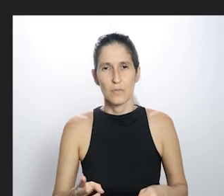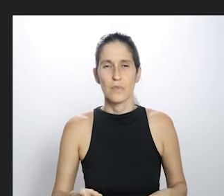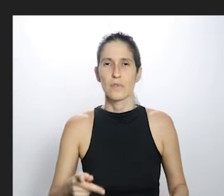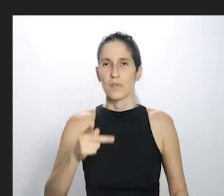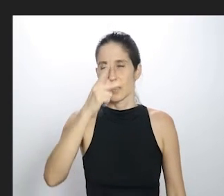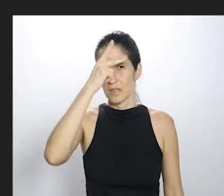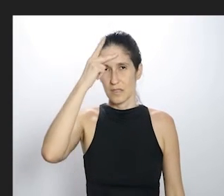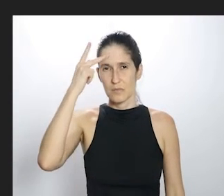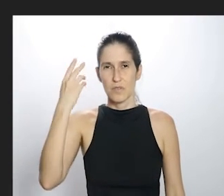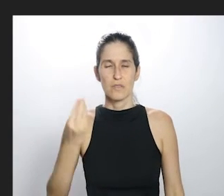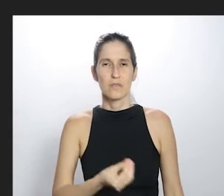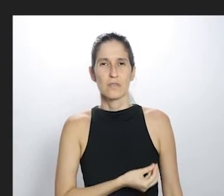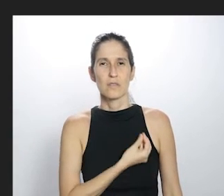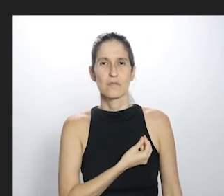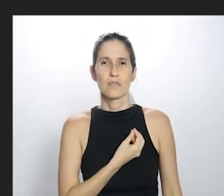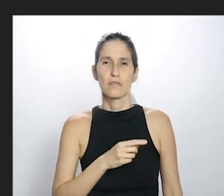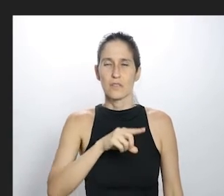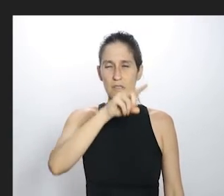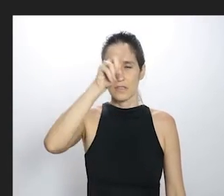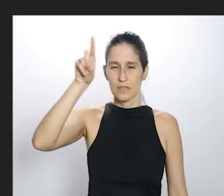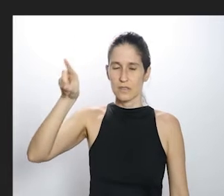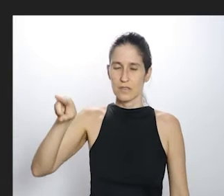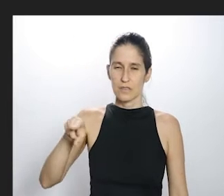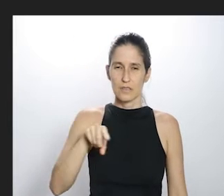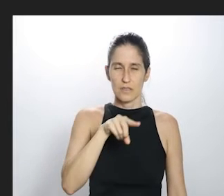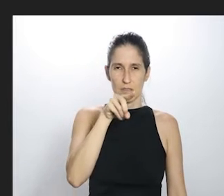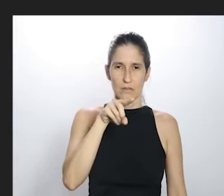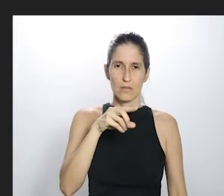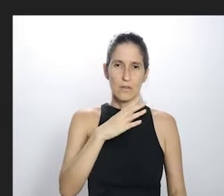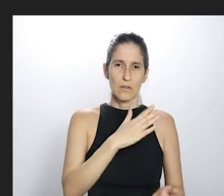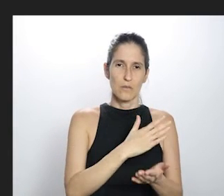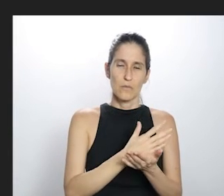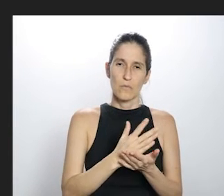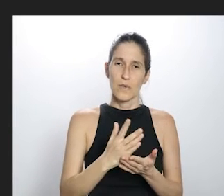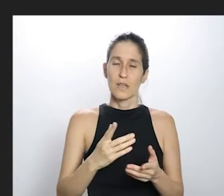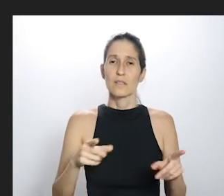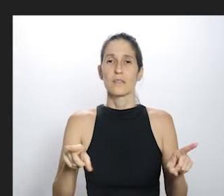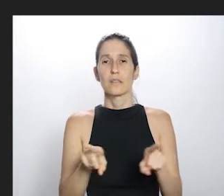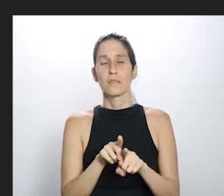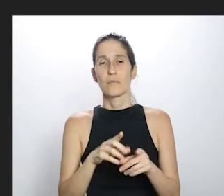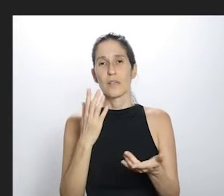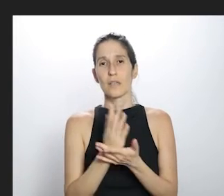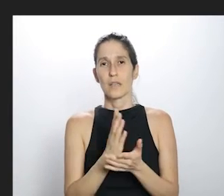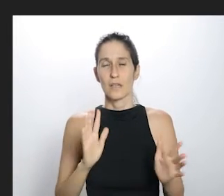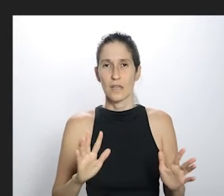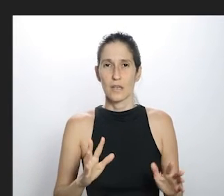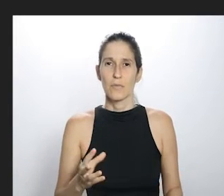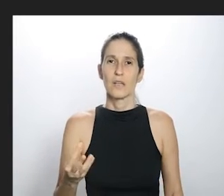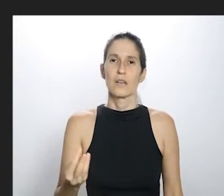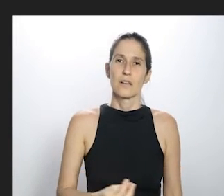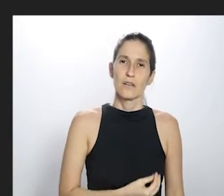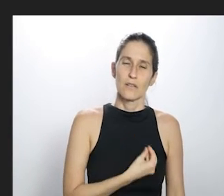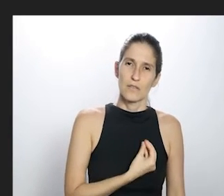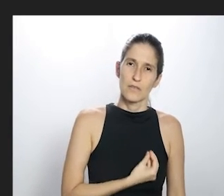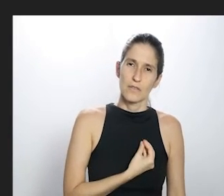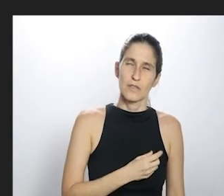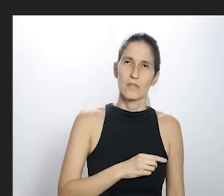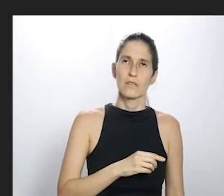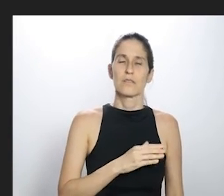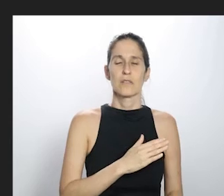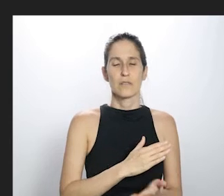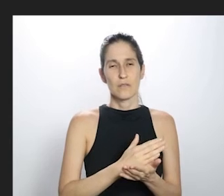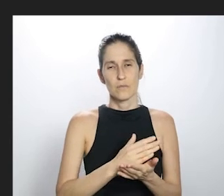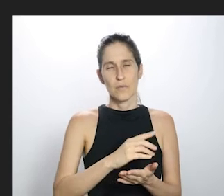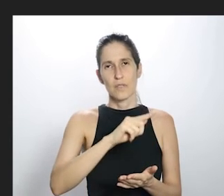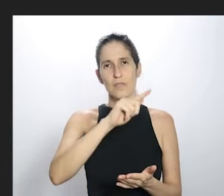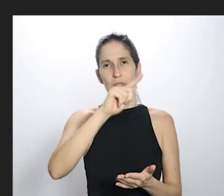passa por ciclos, e a gente vai retomar tudo isso, e vai viver tudo isso de novo,